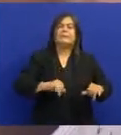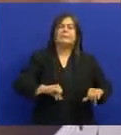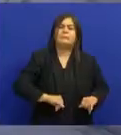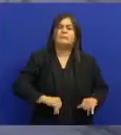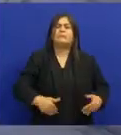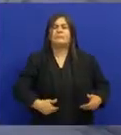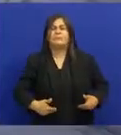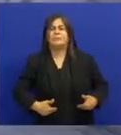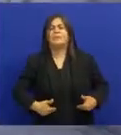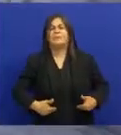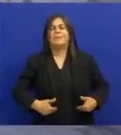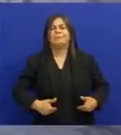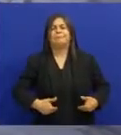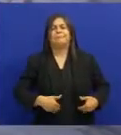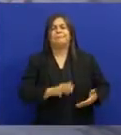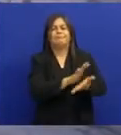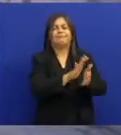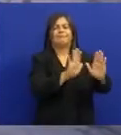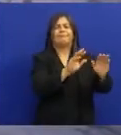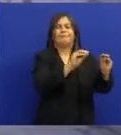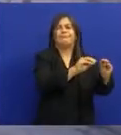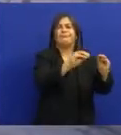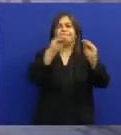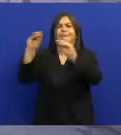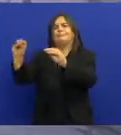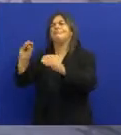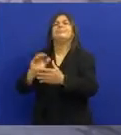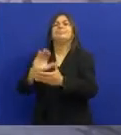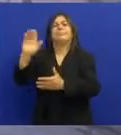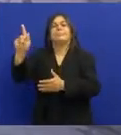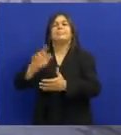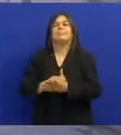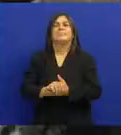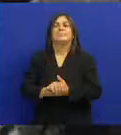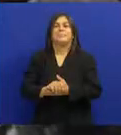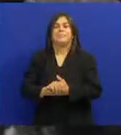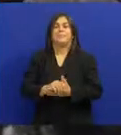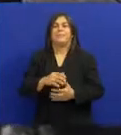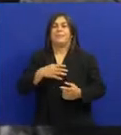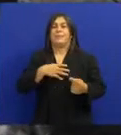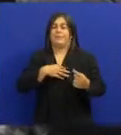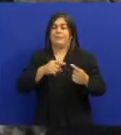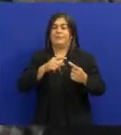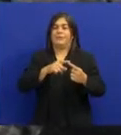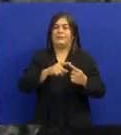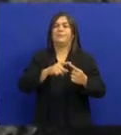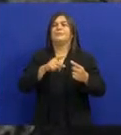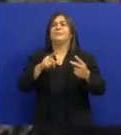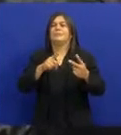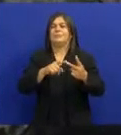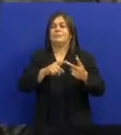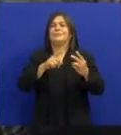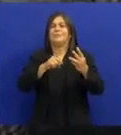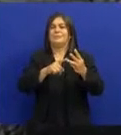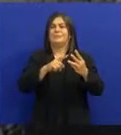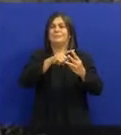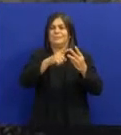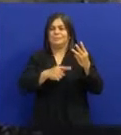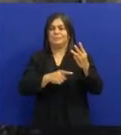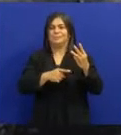mãe A Flora Mourão Com o filho mais velho Que era Jackson Com a filha A segunda